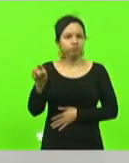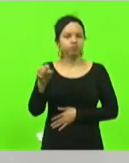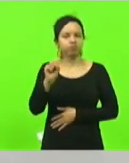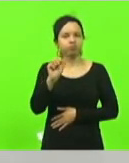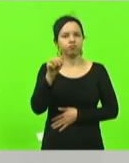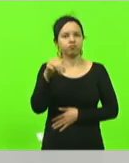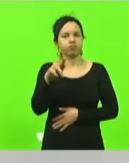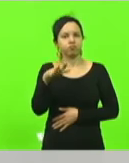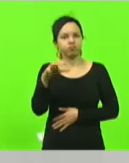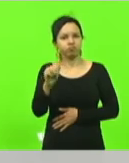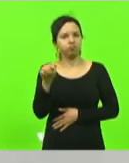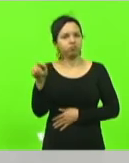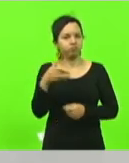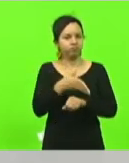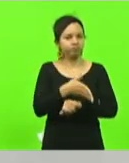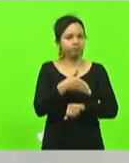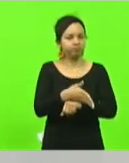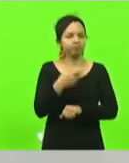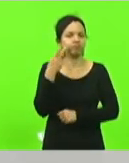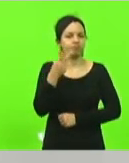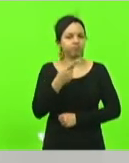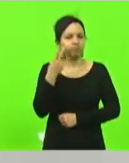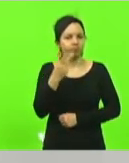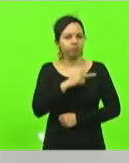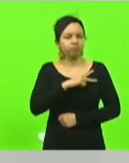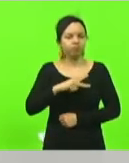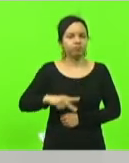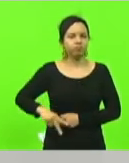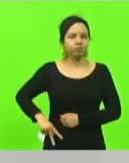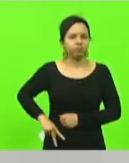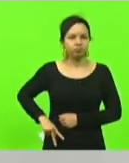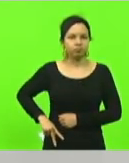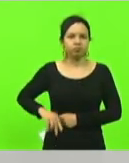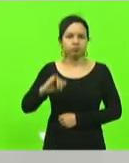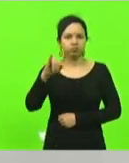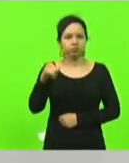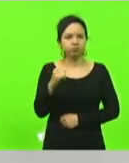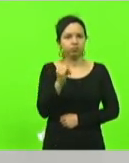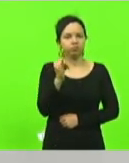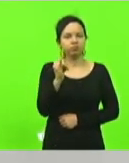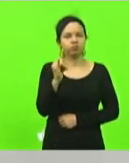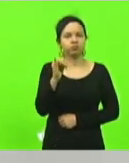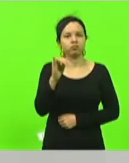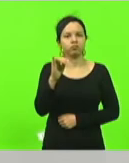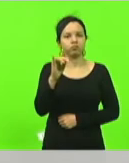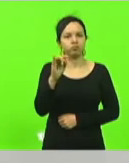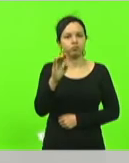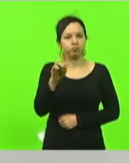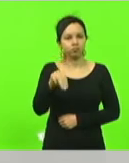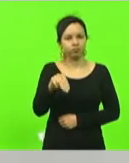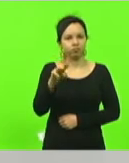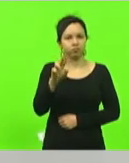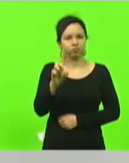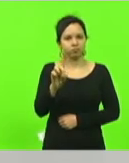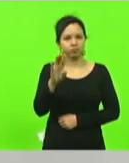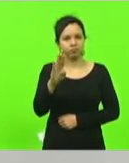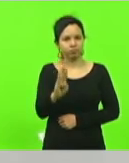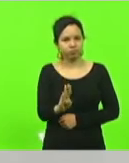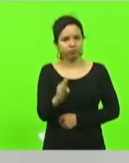na política ele é presidente da nossa JMDB de Tubarão e também ali